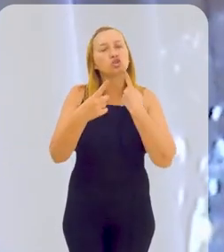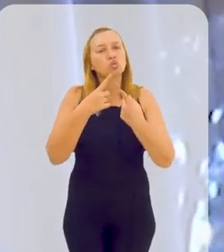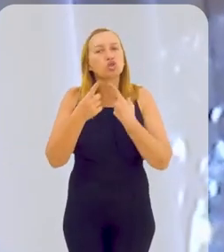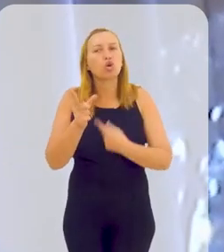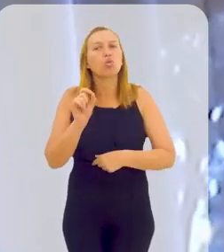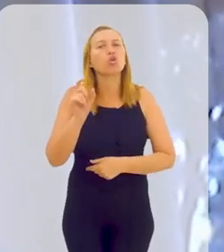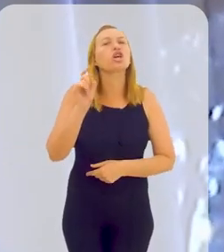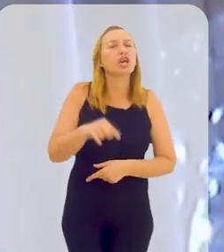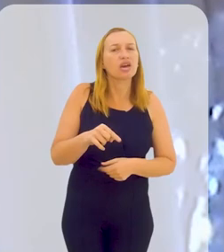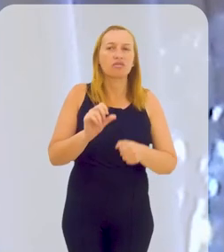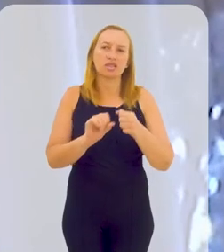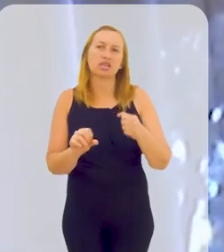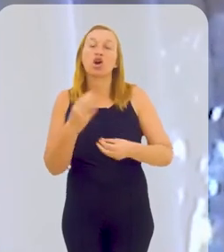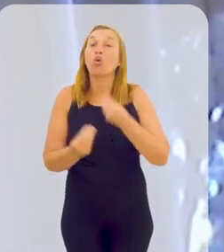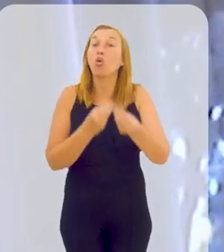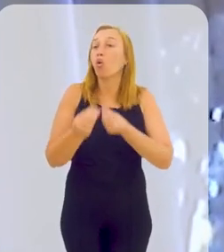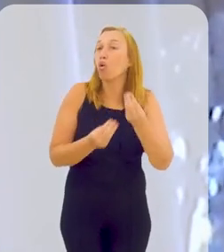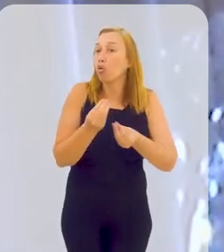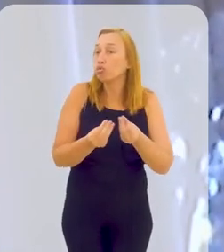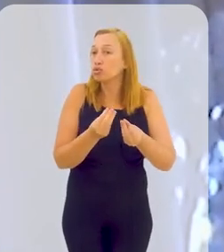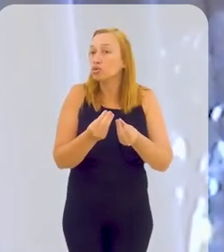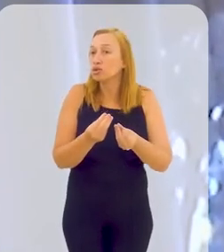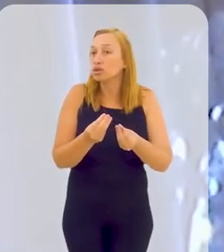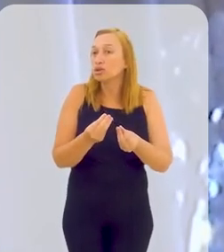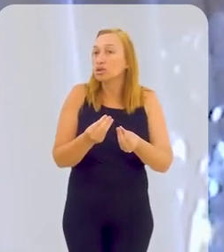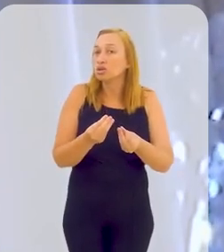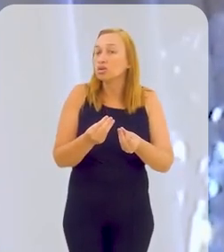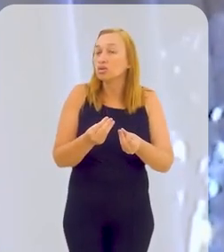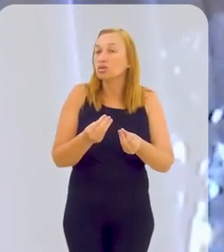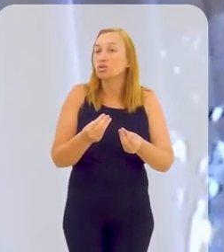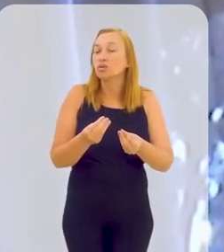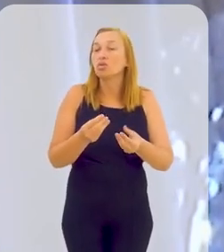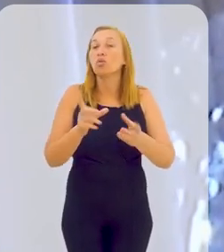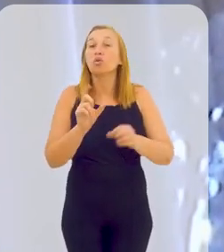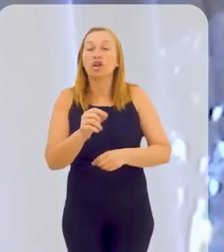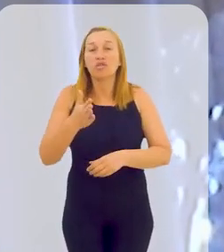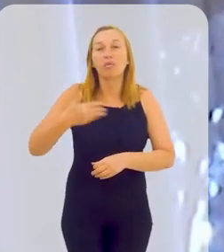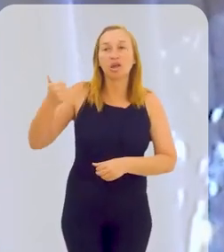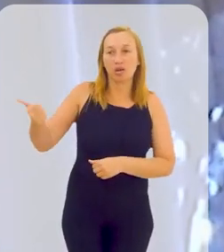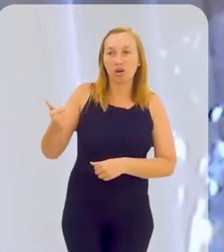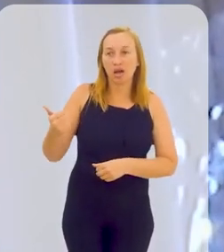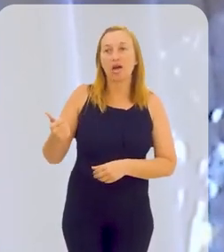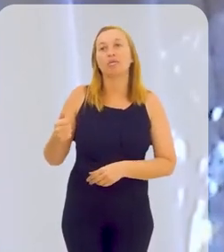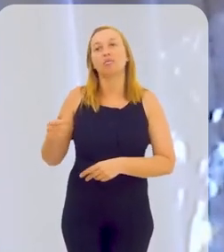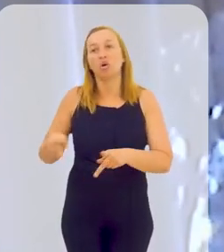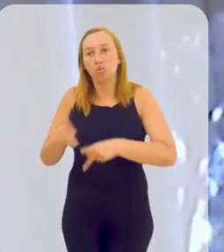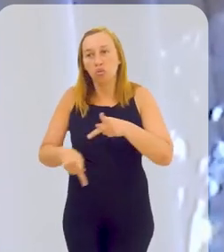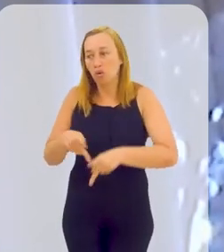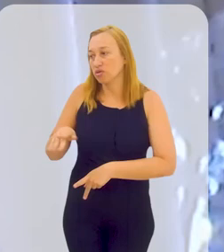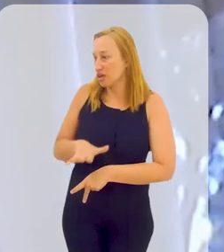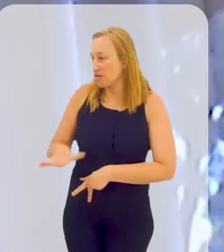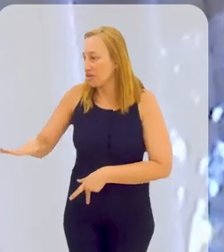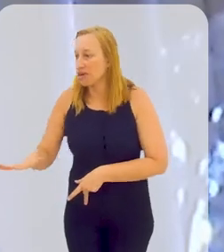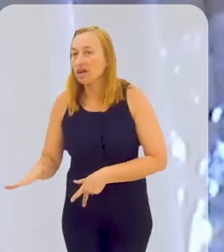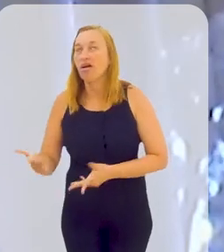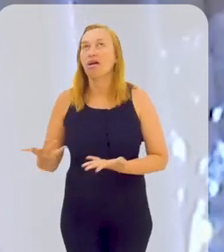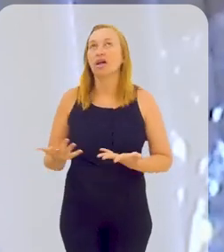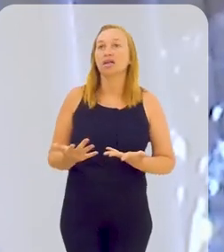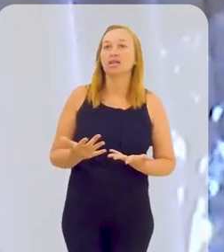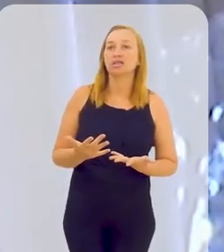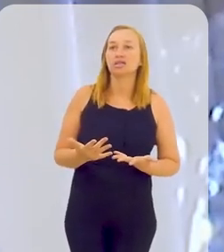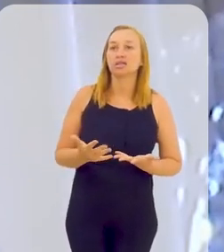é necessário que se discuta o que é que vai ser feito, como vai ser feito, como isso vai trazer melhorias significativas para essa população,